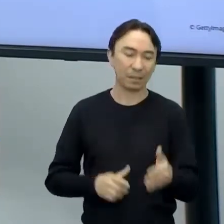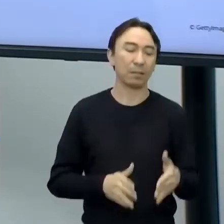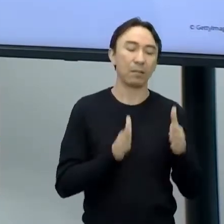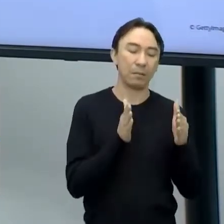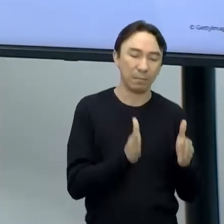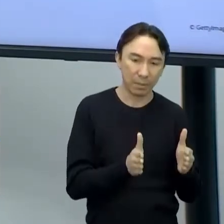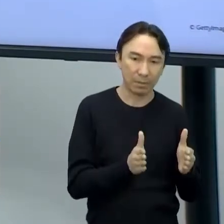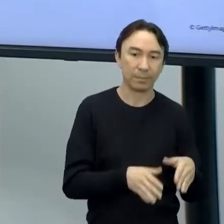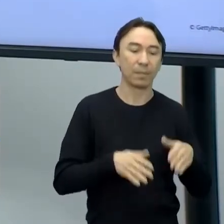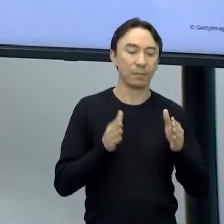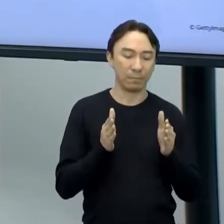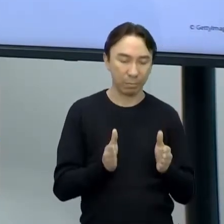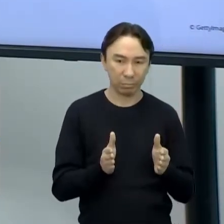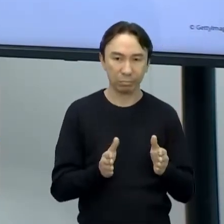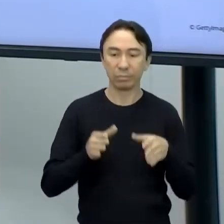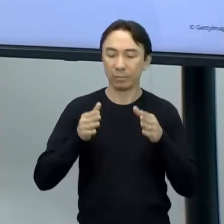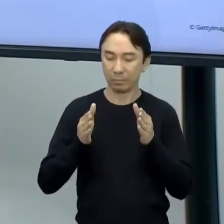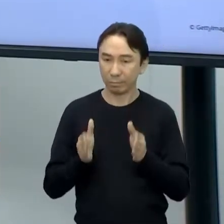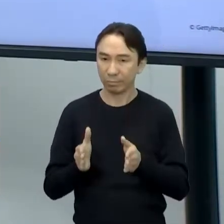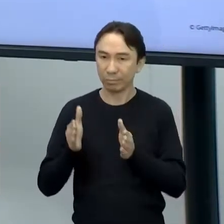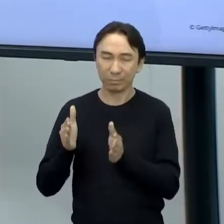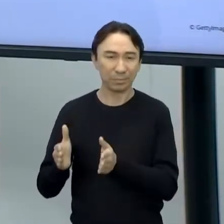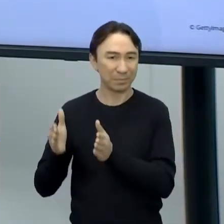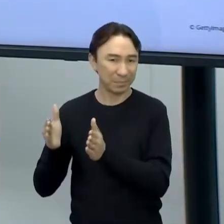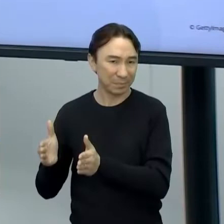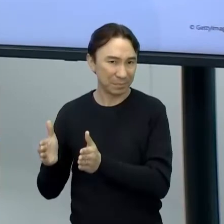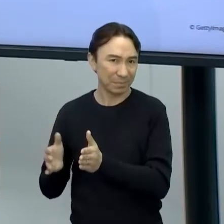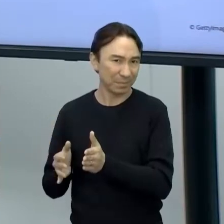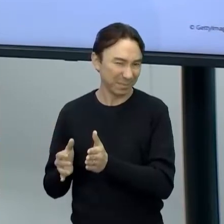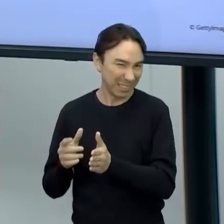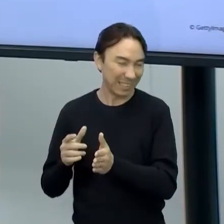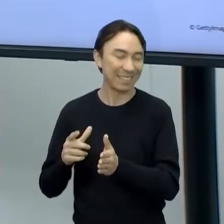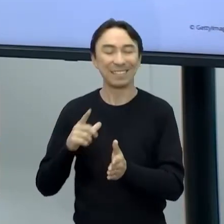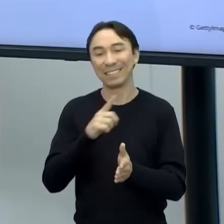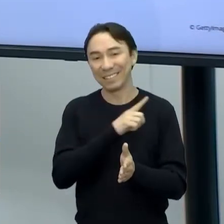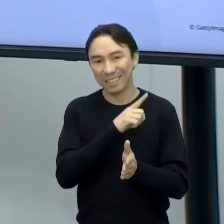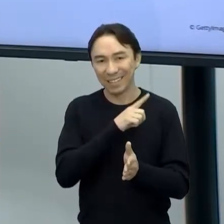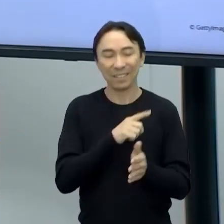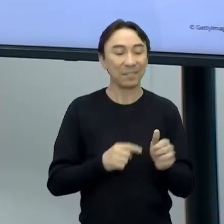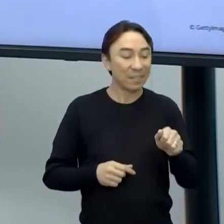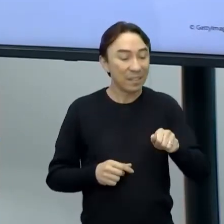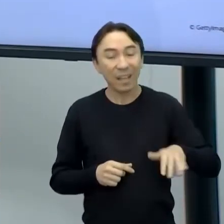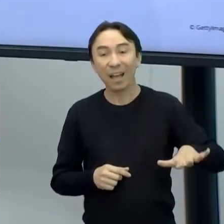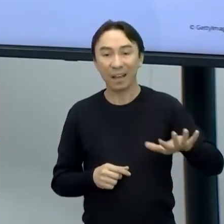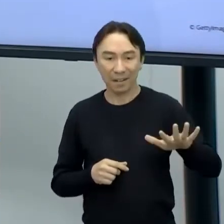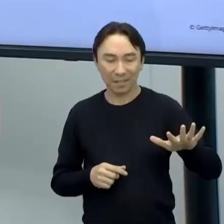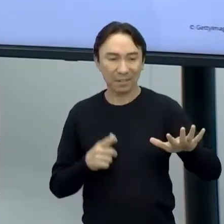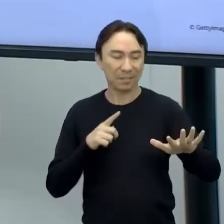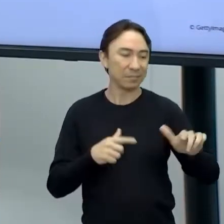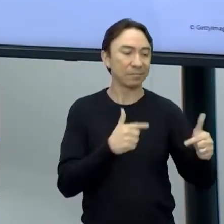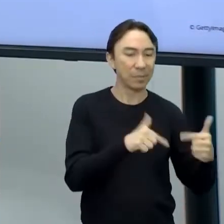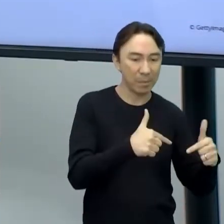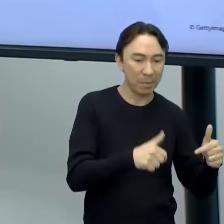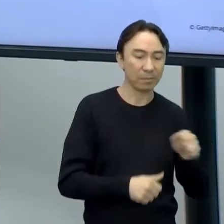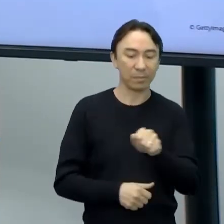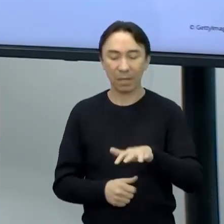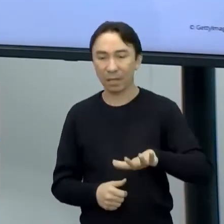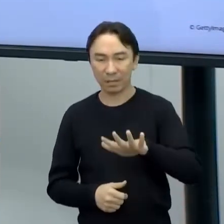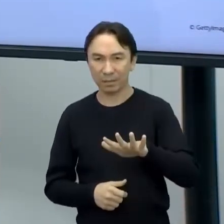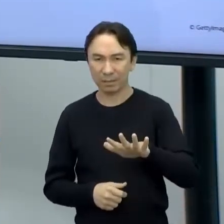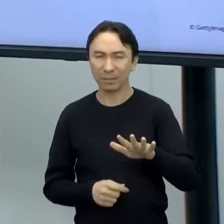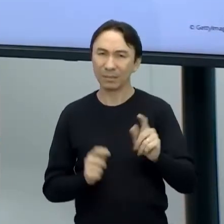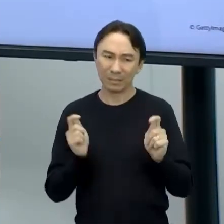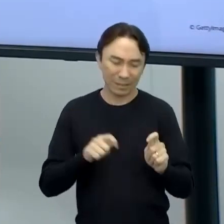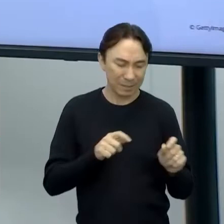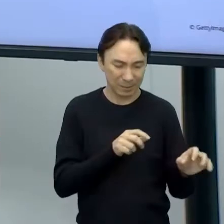nós pensarmos nesses campos de atuação, eu consigo chegar a um desenvolvimento do meu protótipo? É